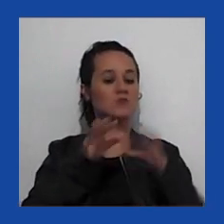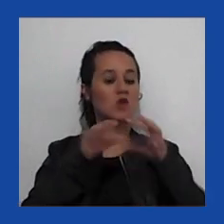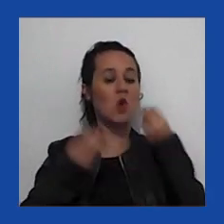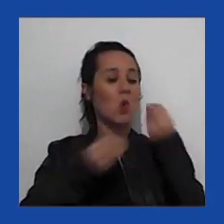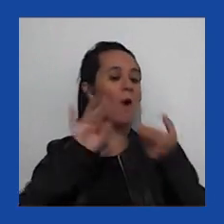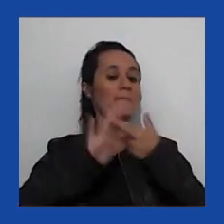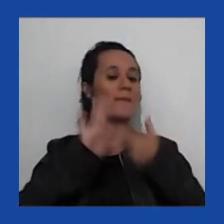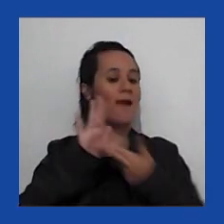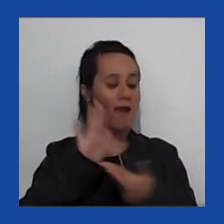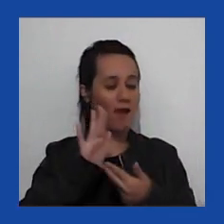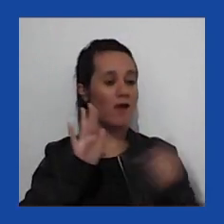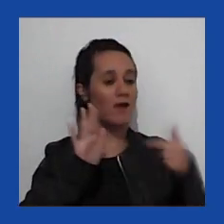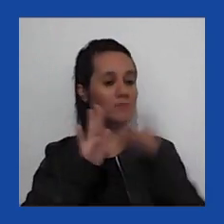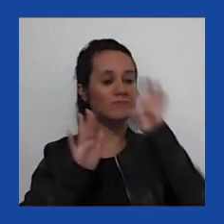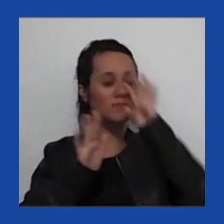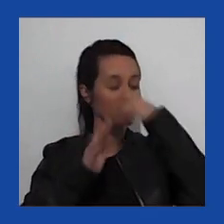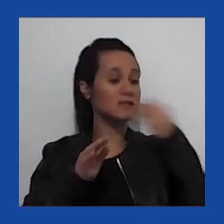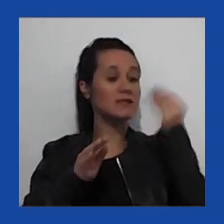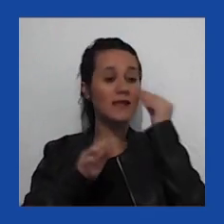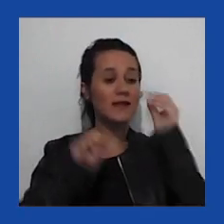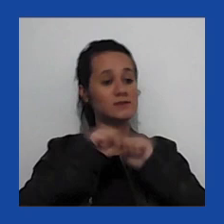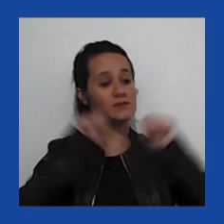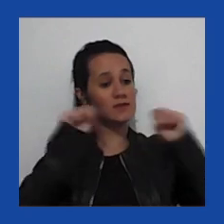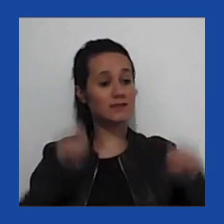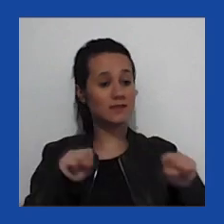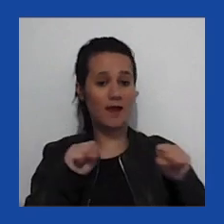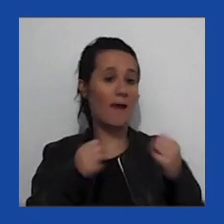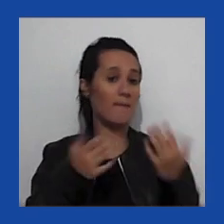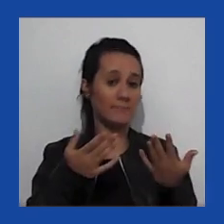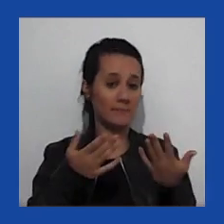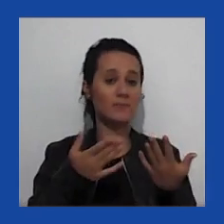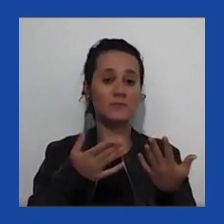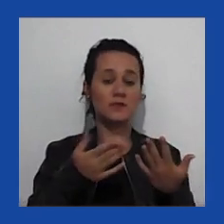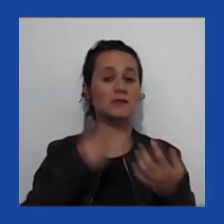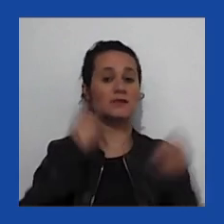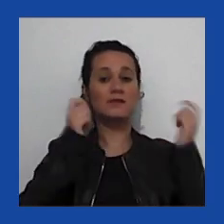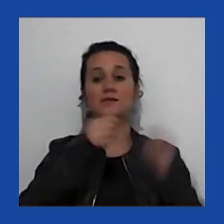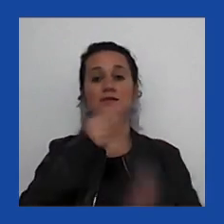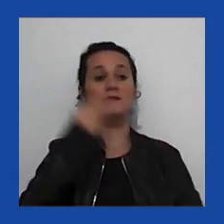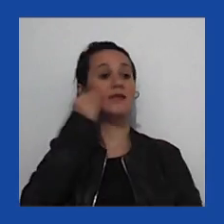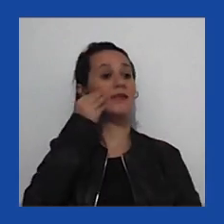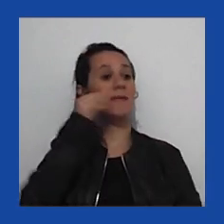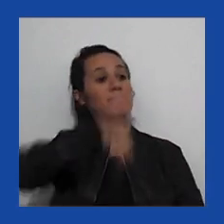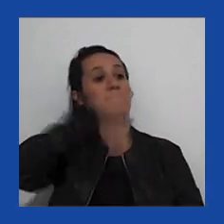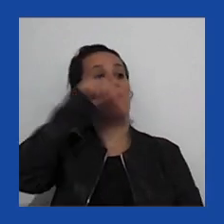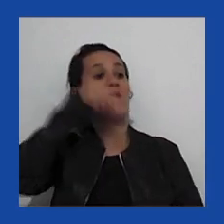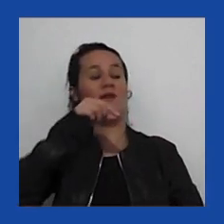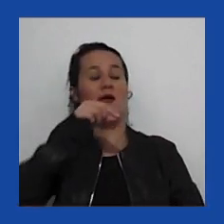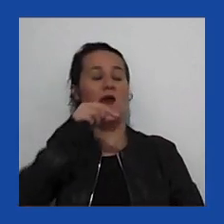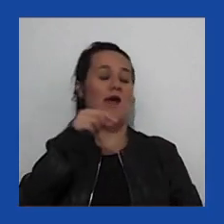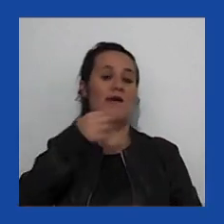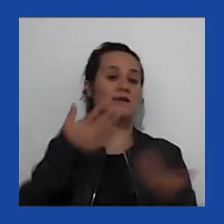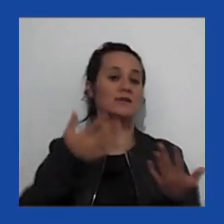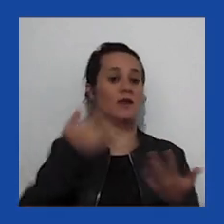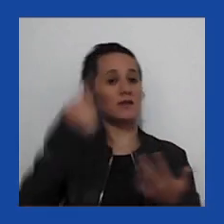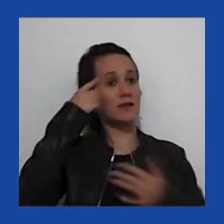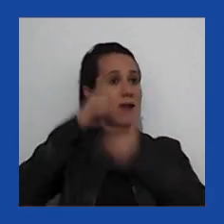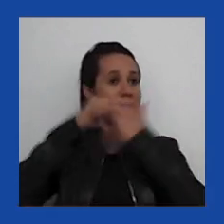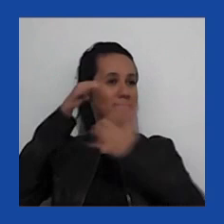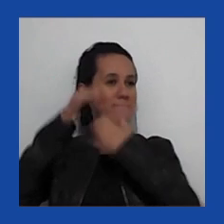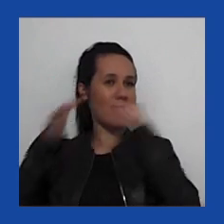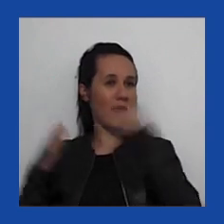um sistema que não dá preferência a uma empresa porque